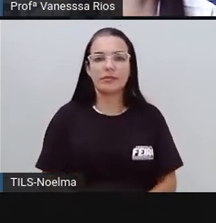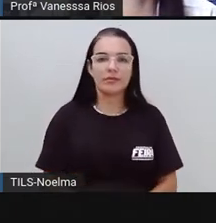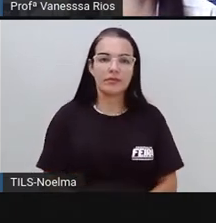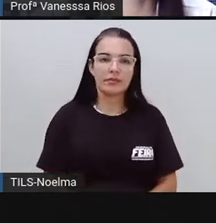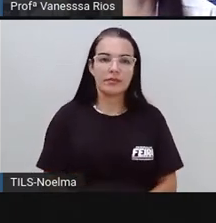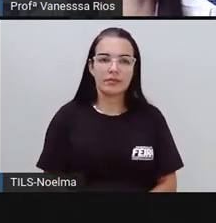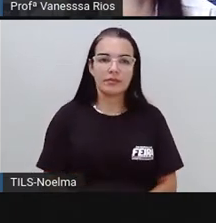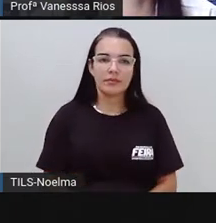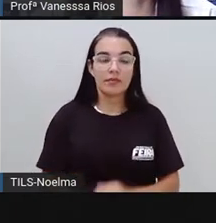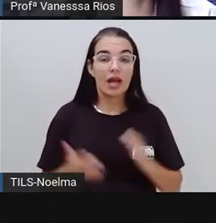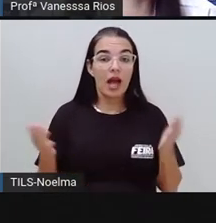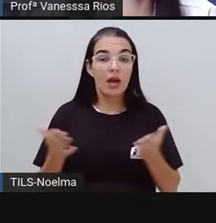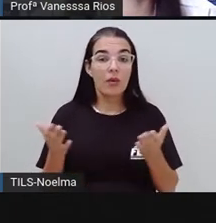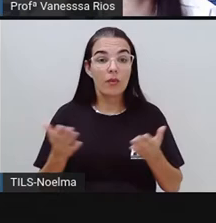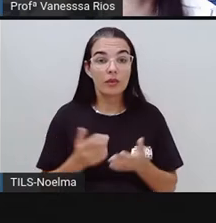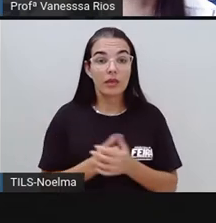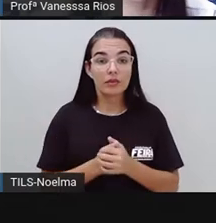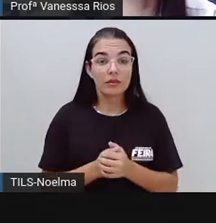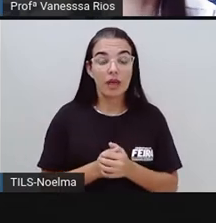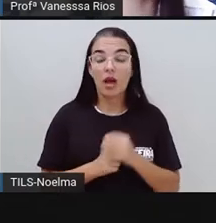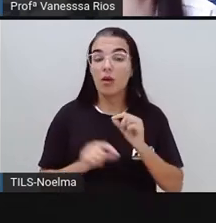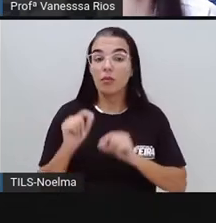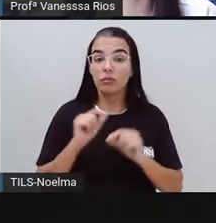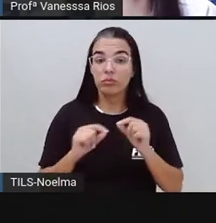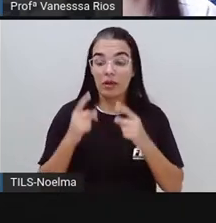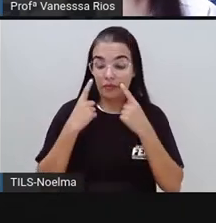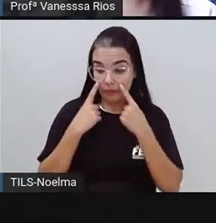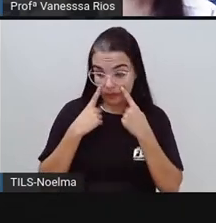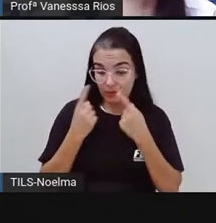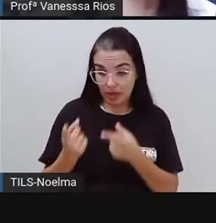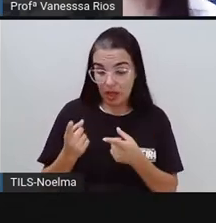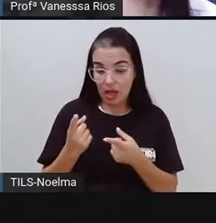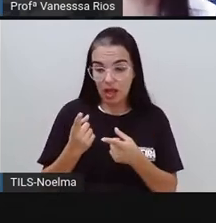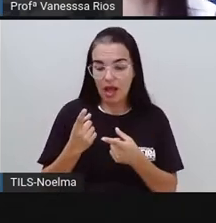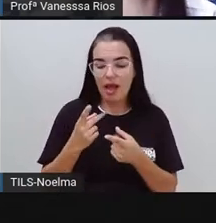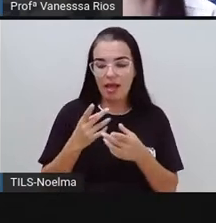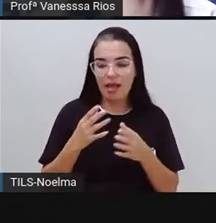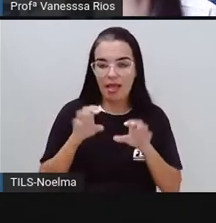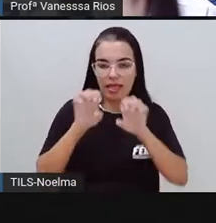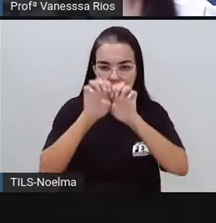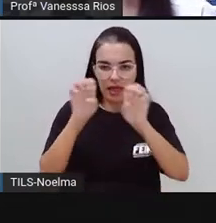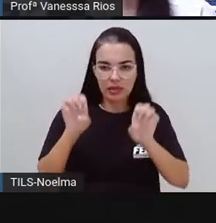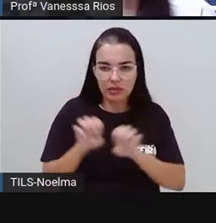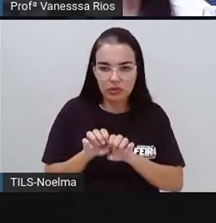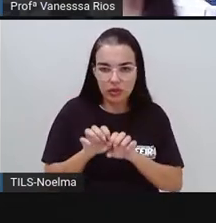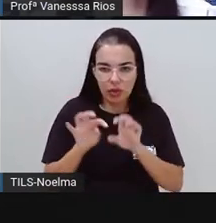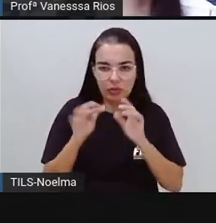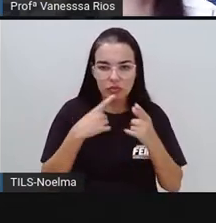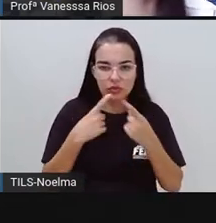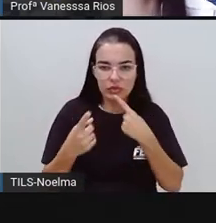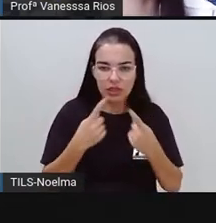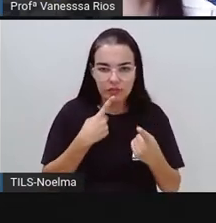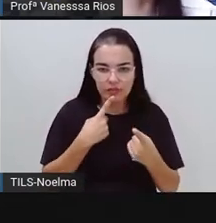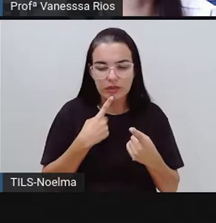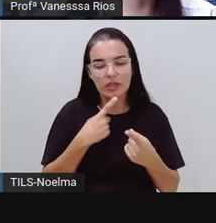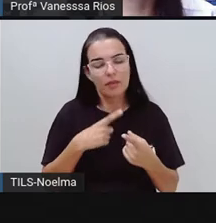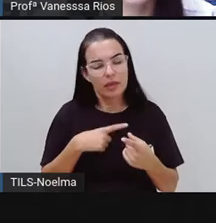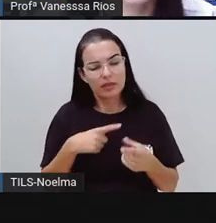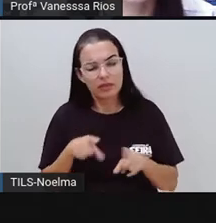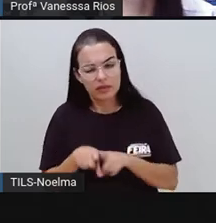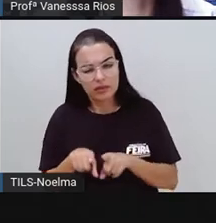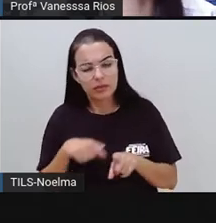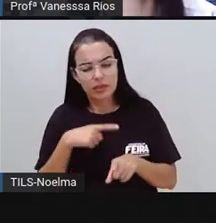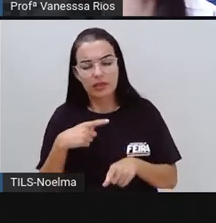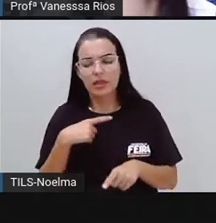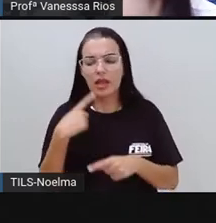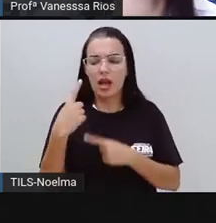E aí, observando a entrevista que nós acabamos de ler, mesmo ela não estando completa, né? Mas observando